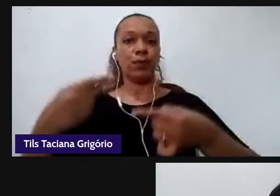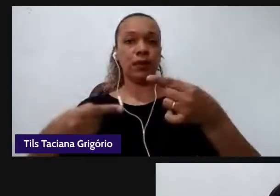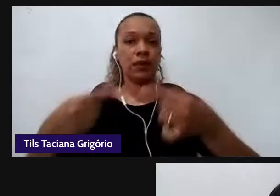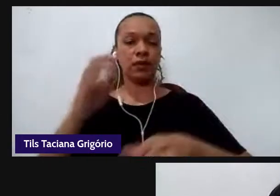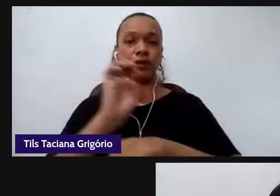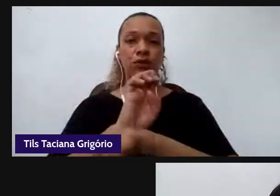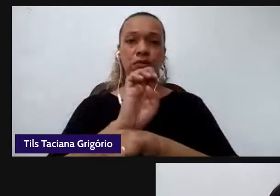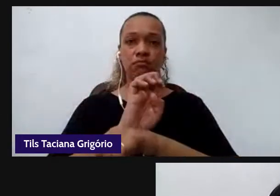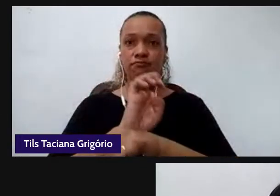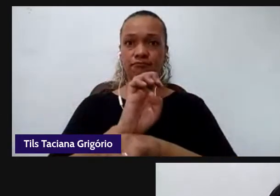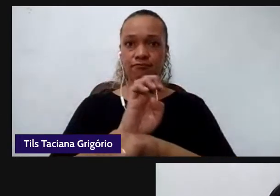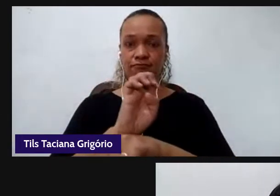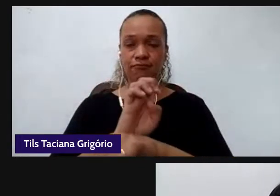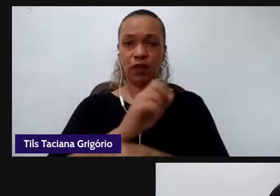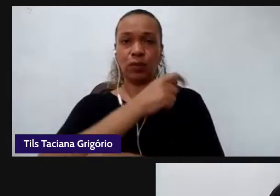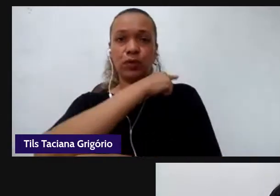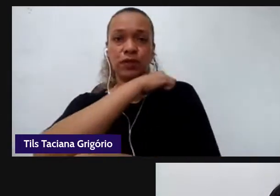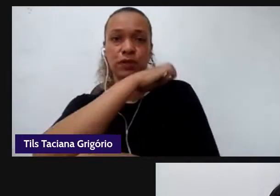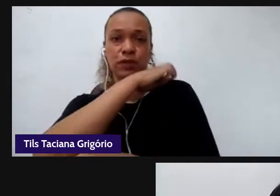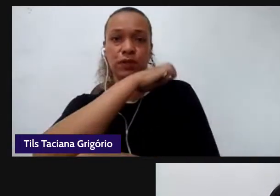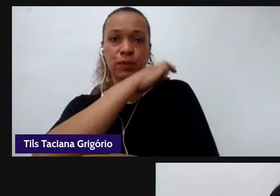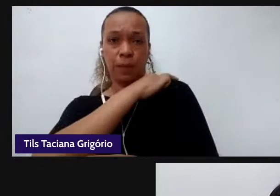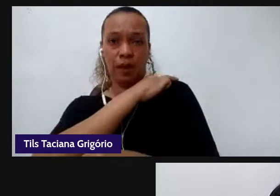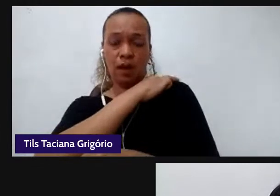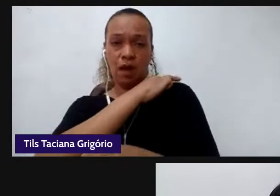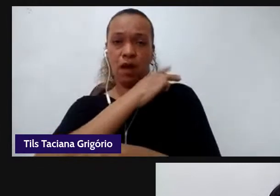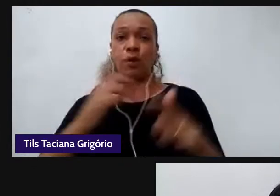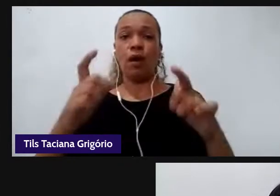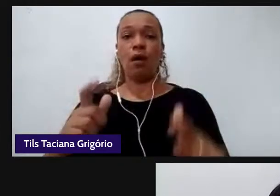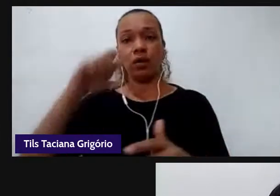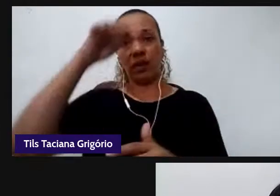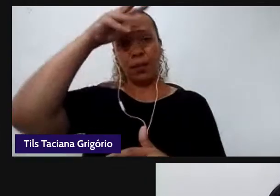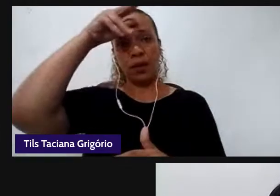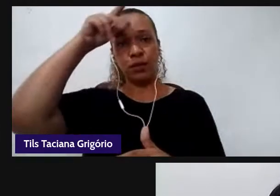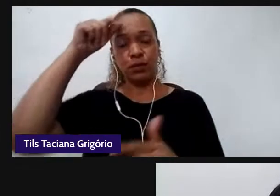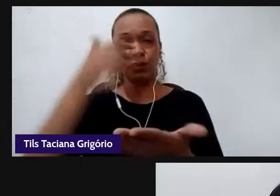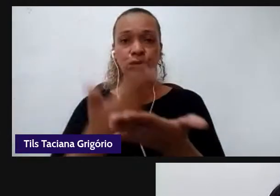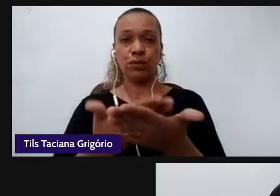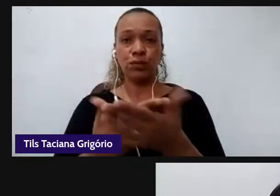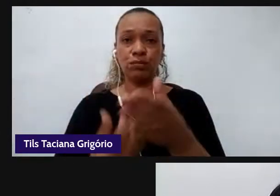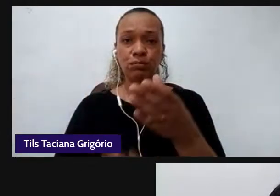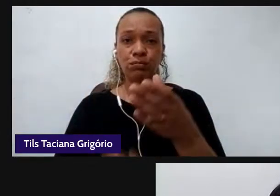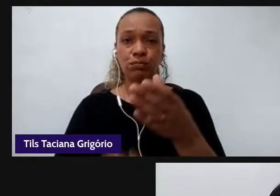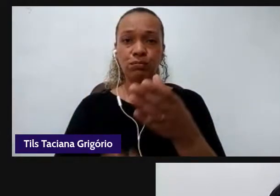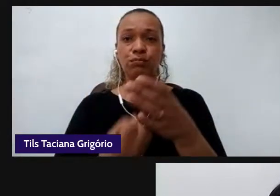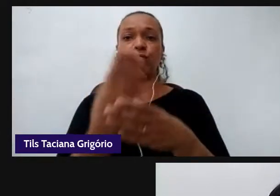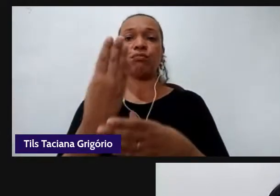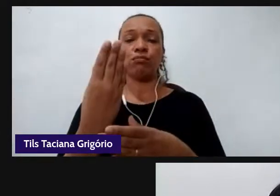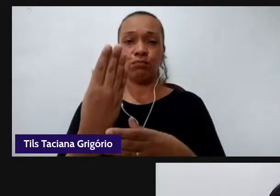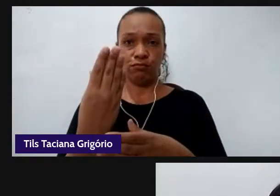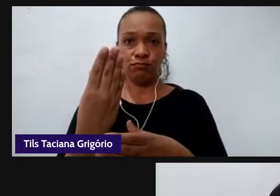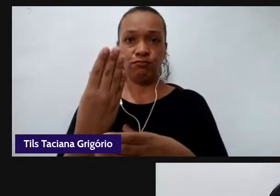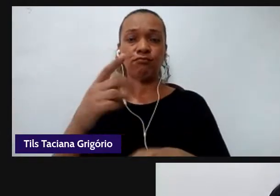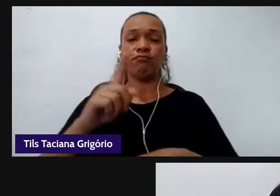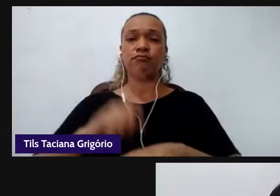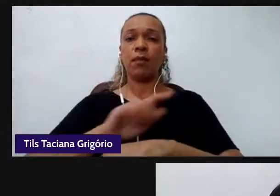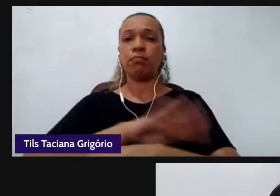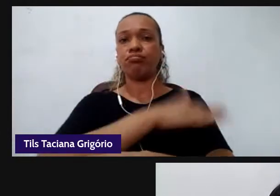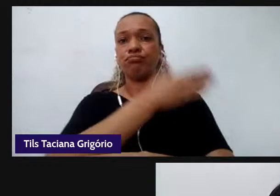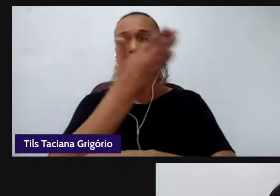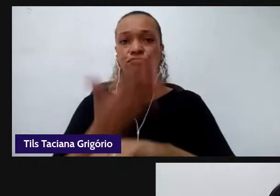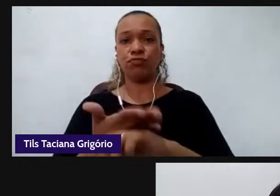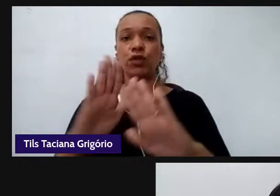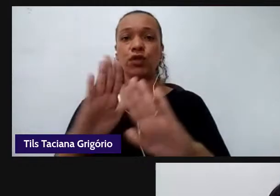Ensino Médio no Amazonas, um estudo sobre a implementação do tempo integral em uma escola de Manaus.